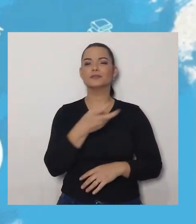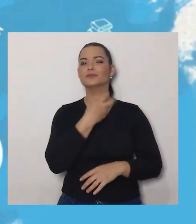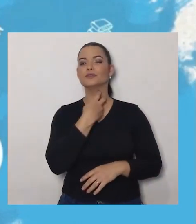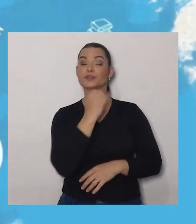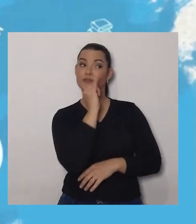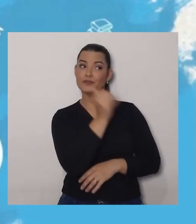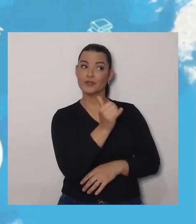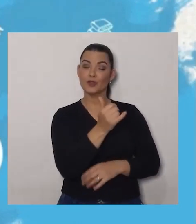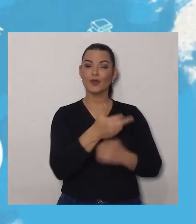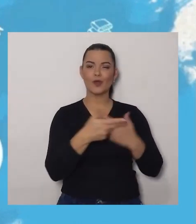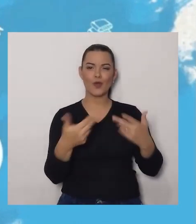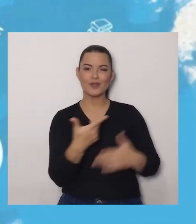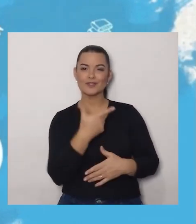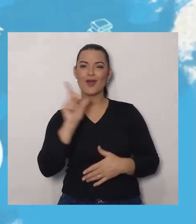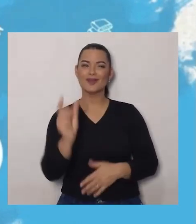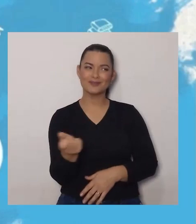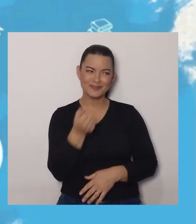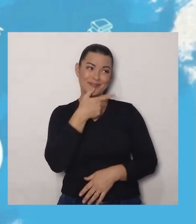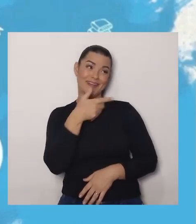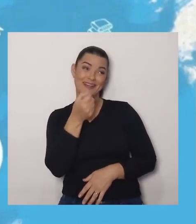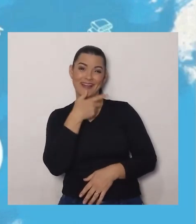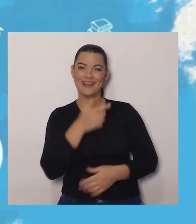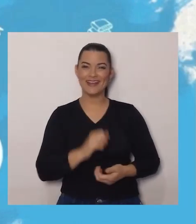coisa, muito engraçada.